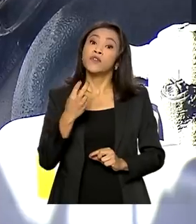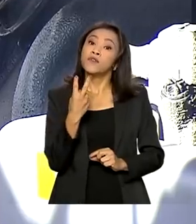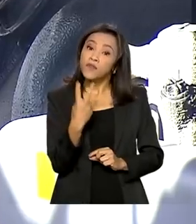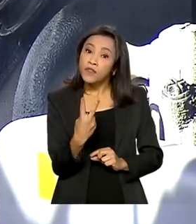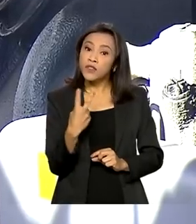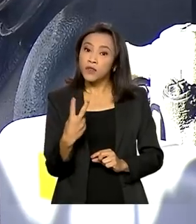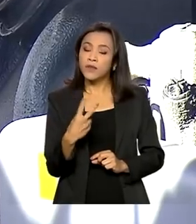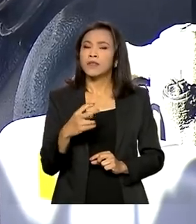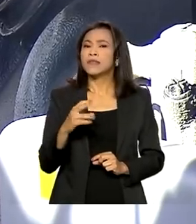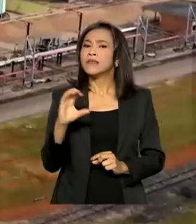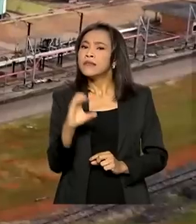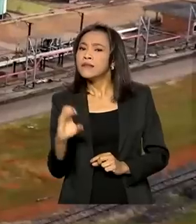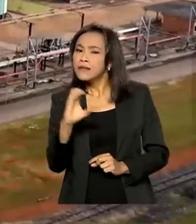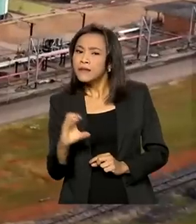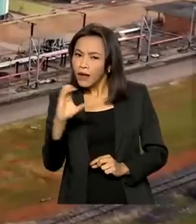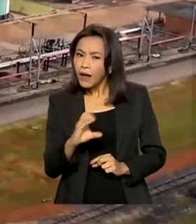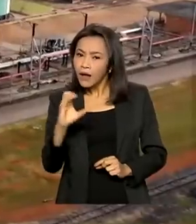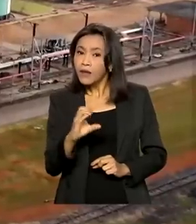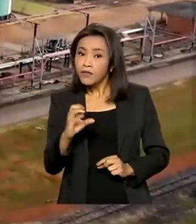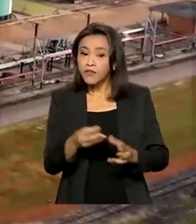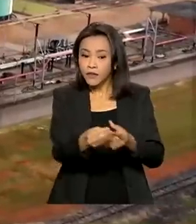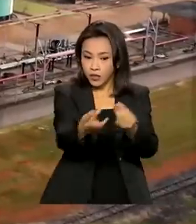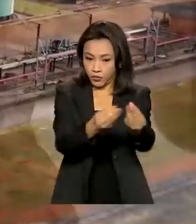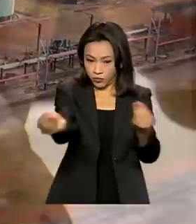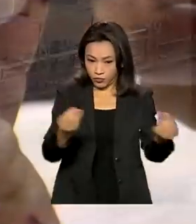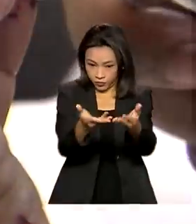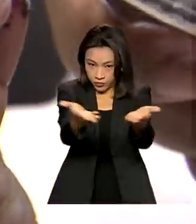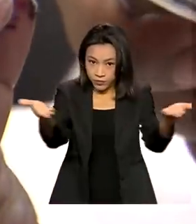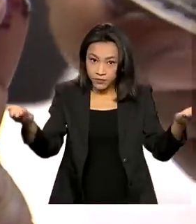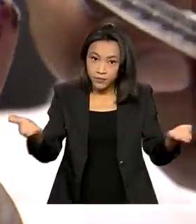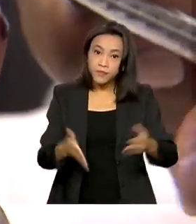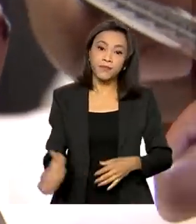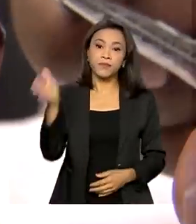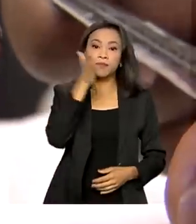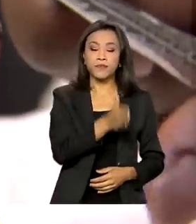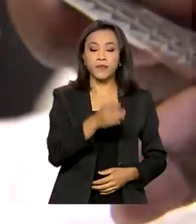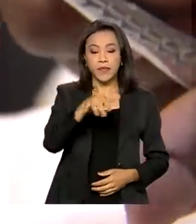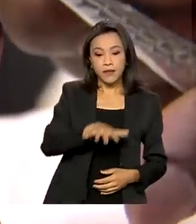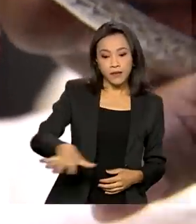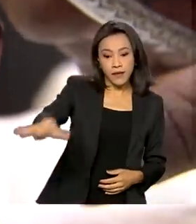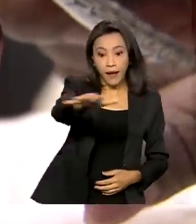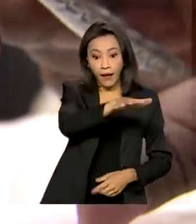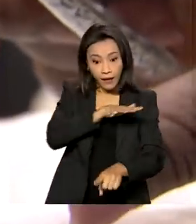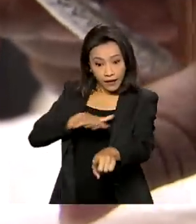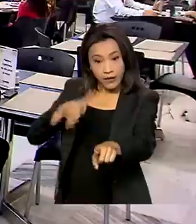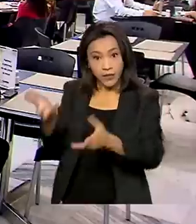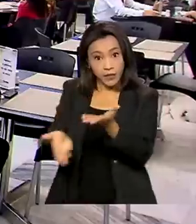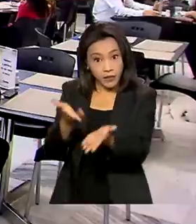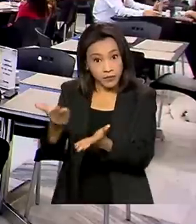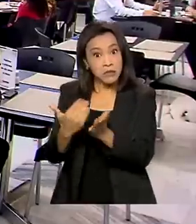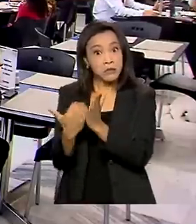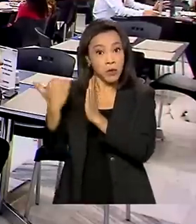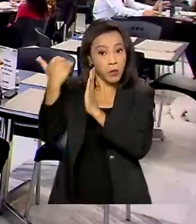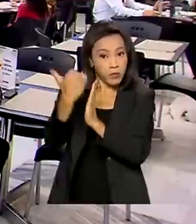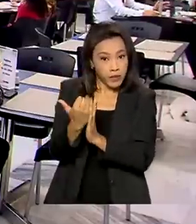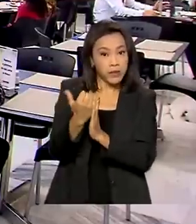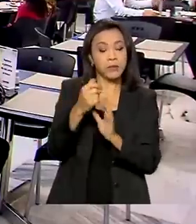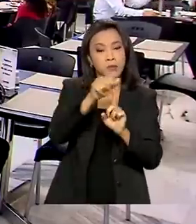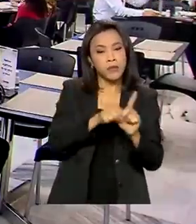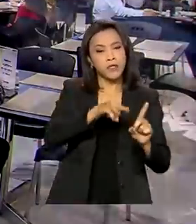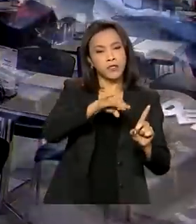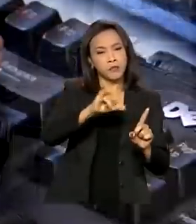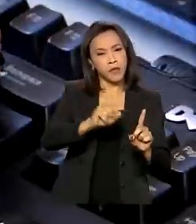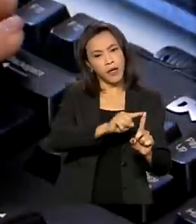preço do litro do combustível para as distribuidoras. Setor de serviços registra alta de maio para junho.